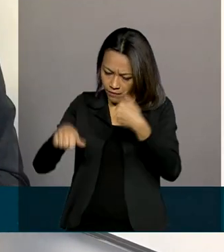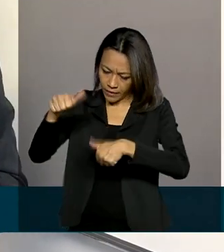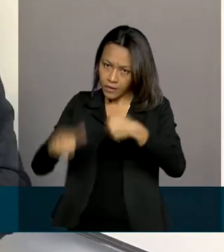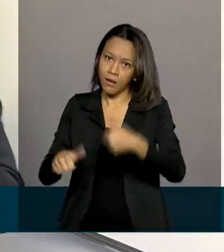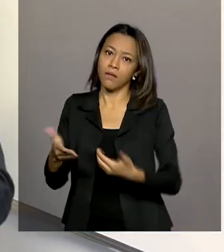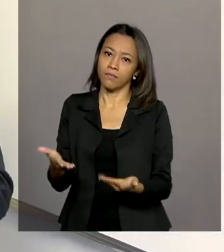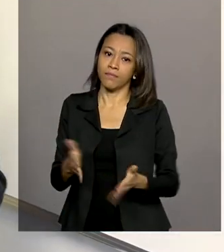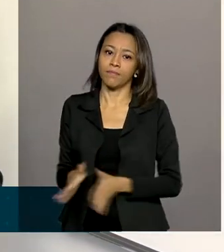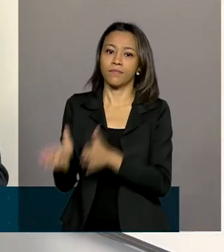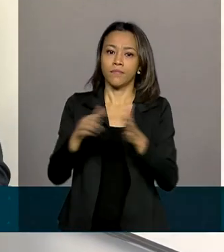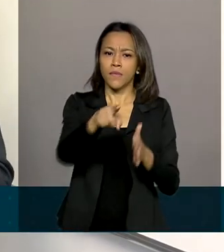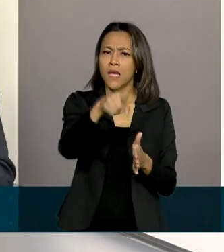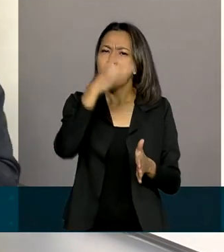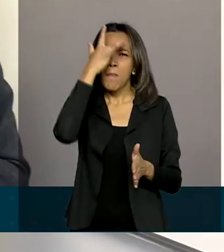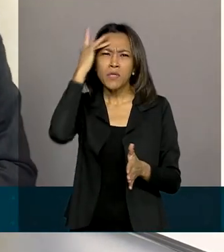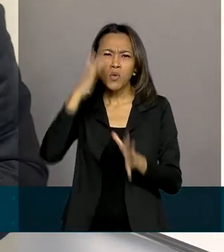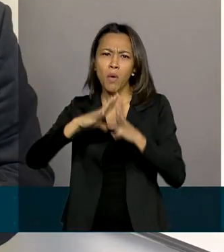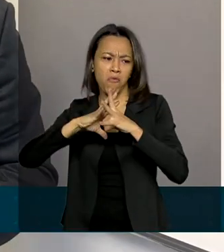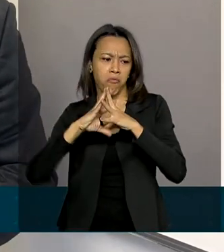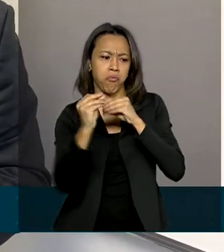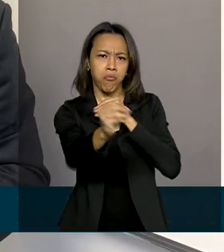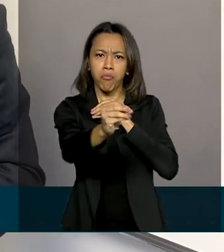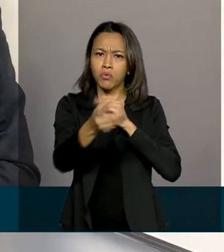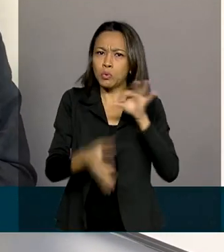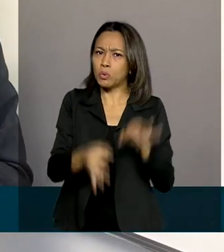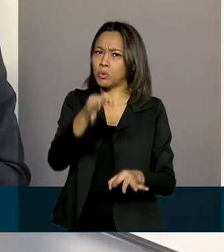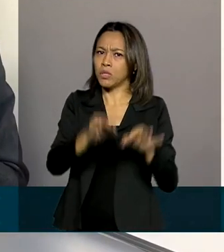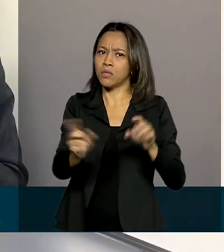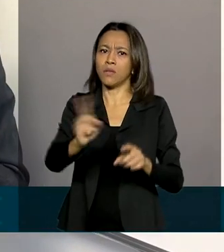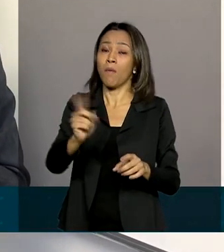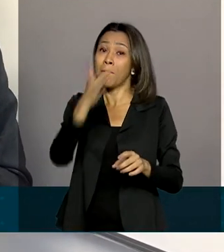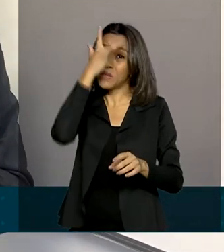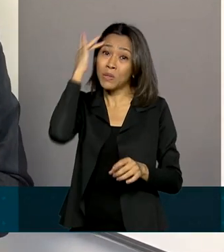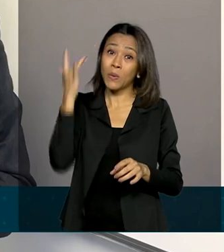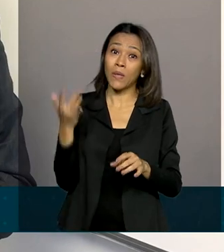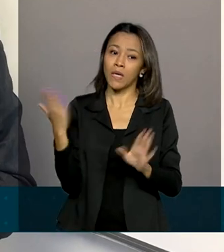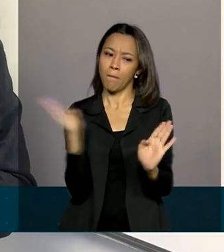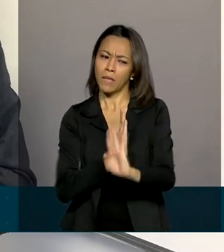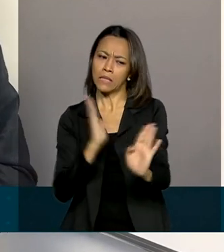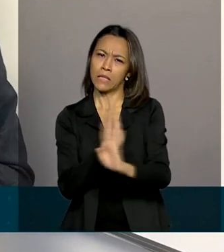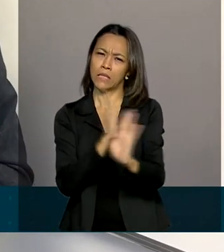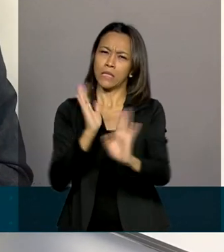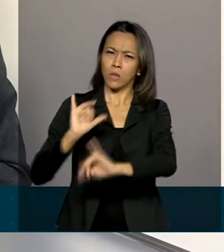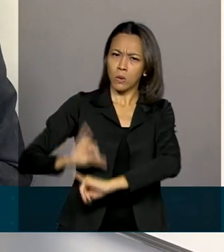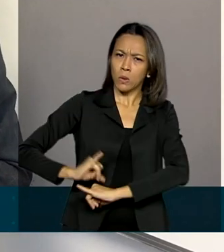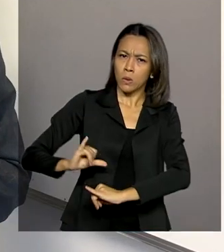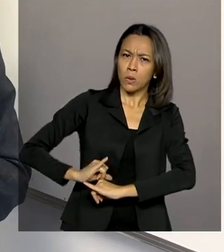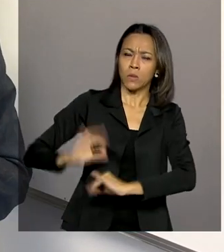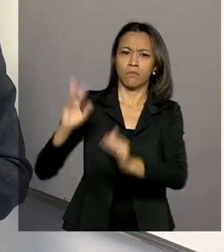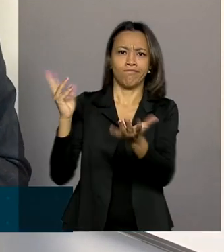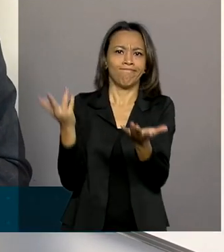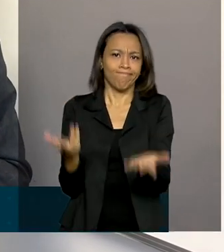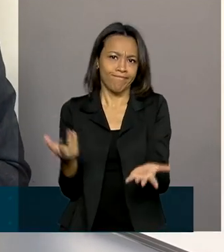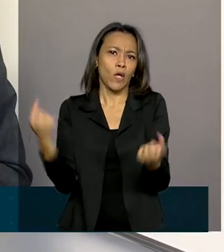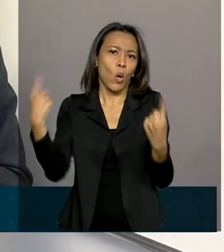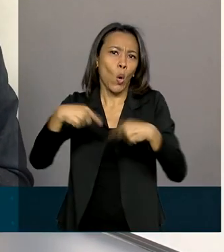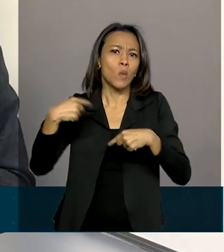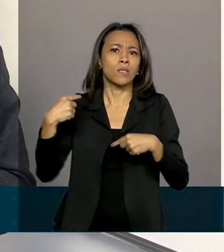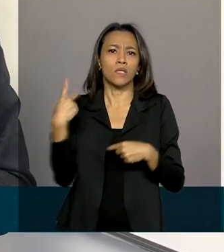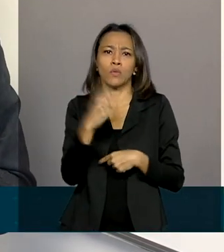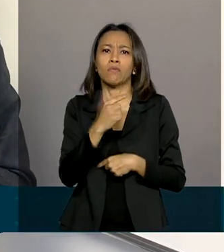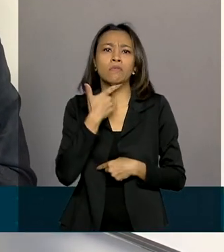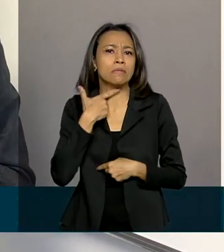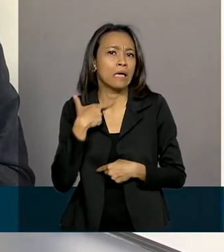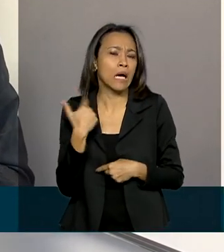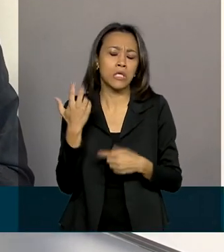é um foragido da justiça. Ele, na verdade, é uma vítima. É uma pessoa perseguida injustamente, contra a sua vontade ou